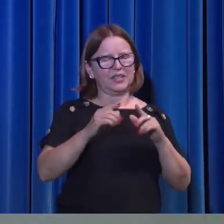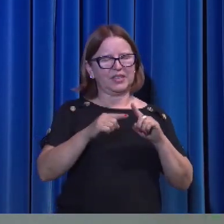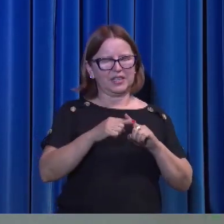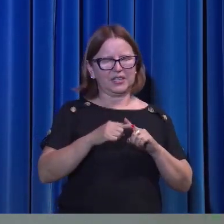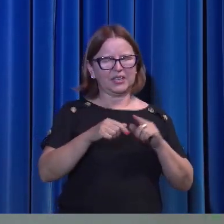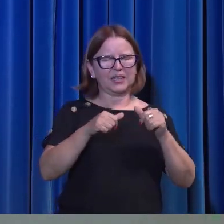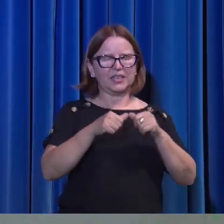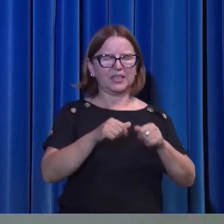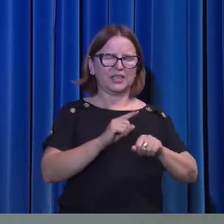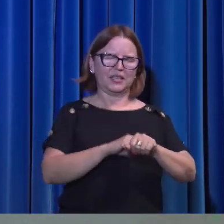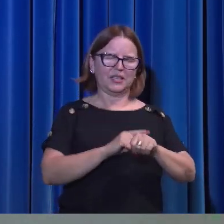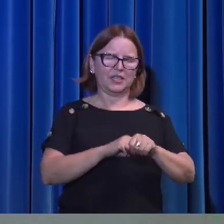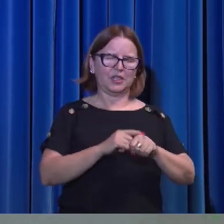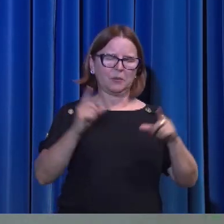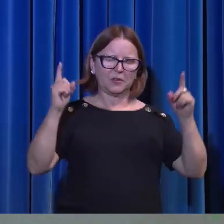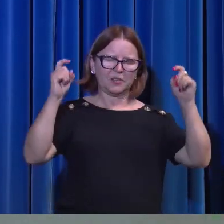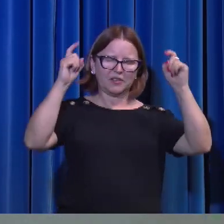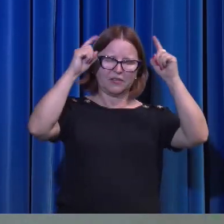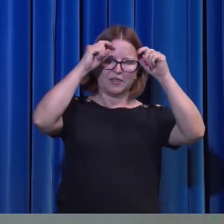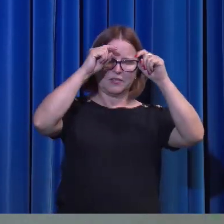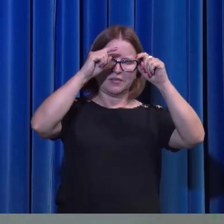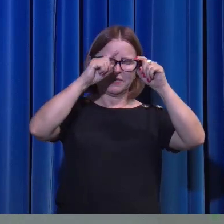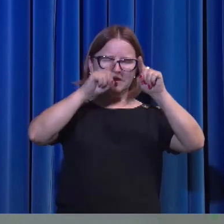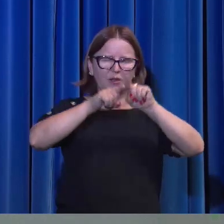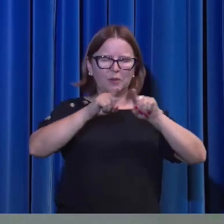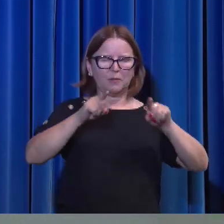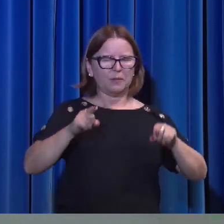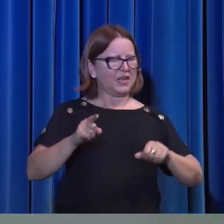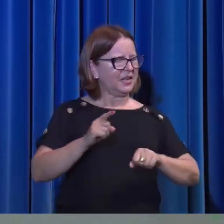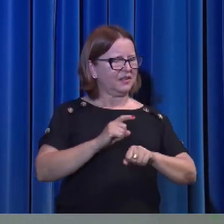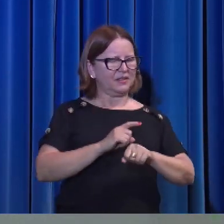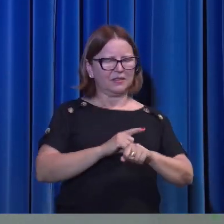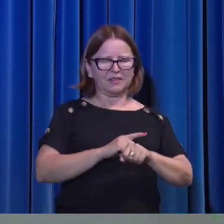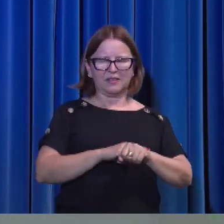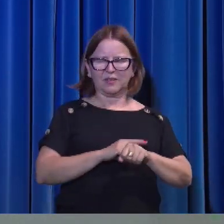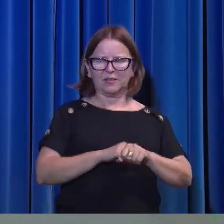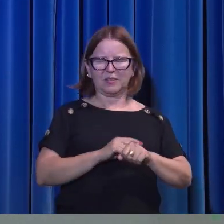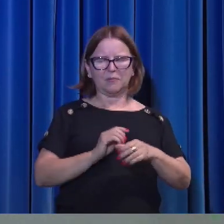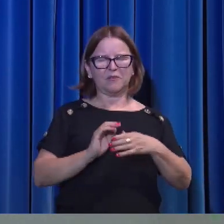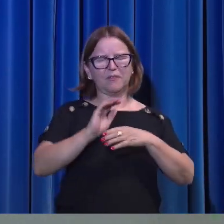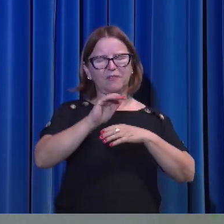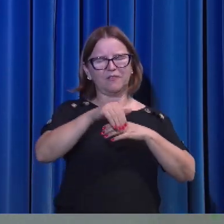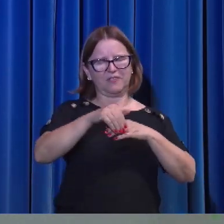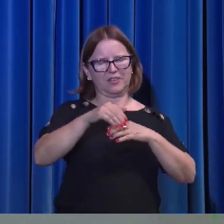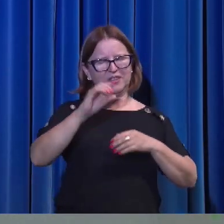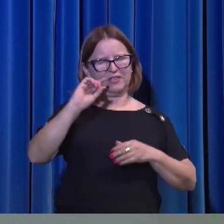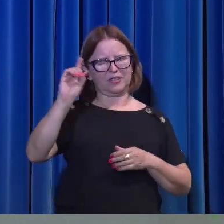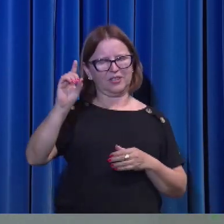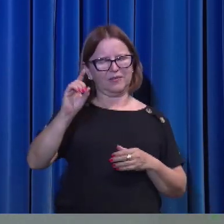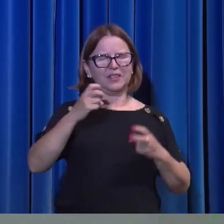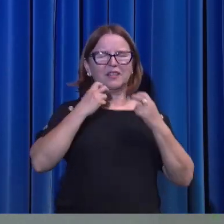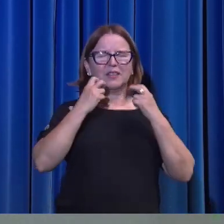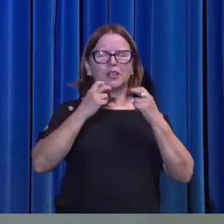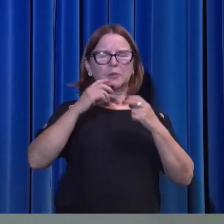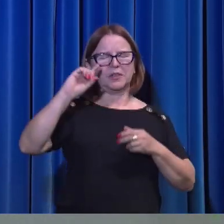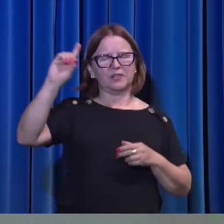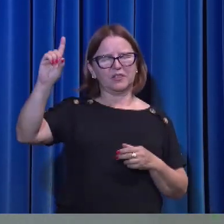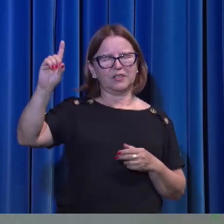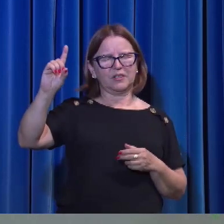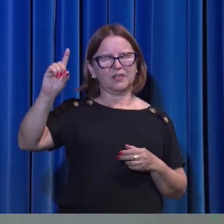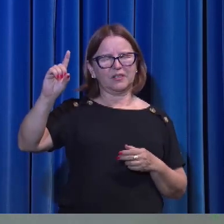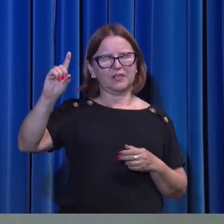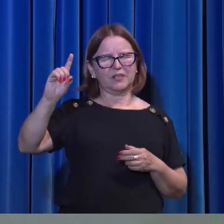difícil, mas não é um tempo fora do teu controle. Nós clamamos a ti e